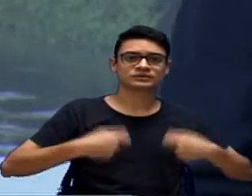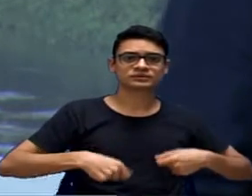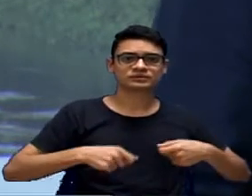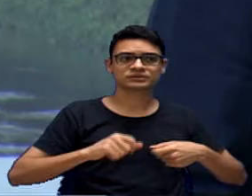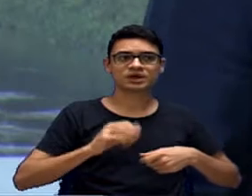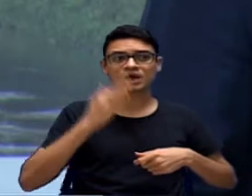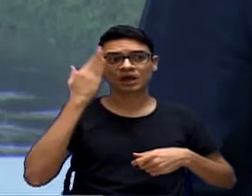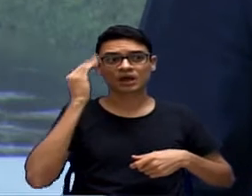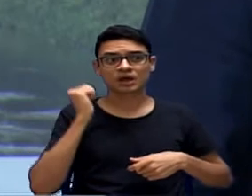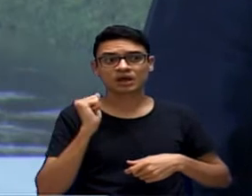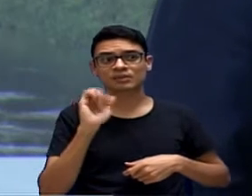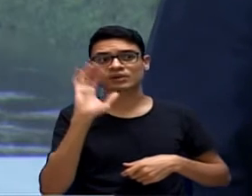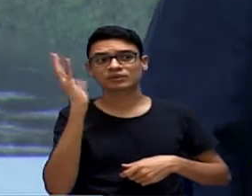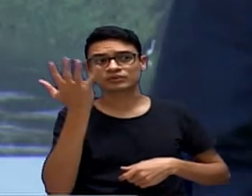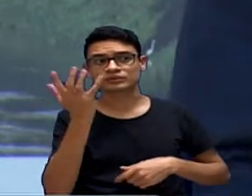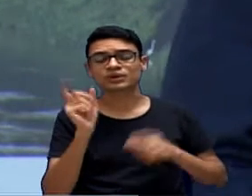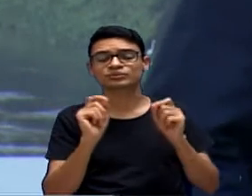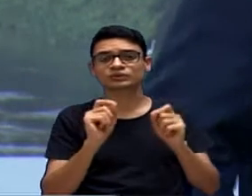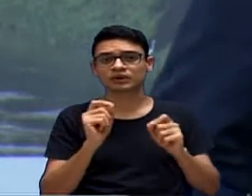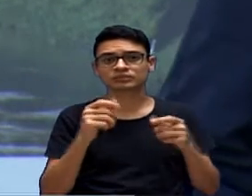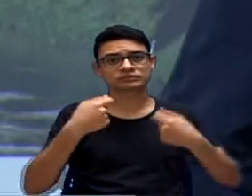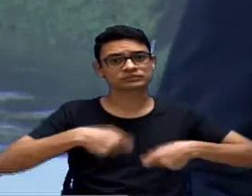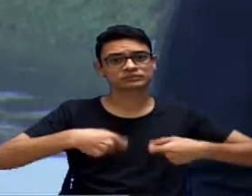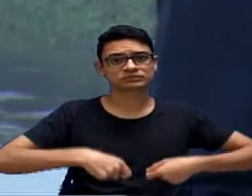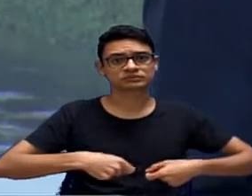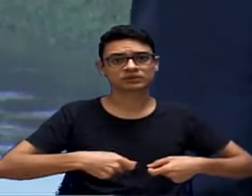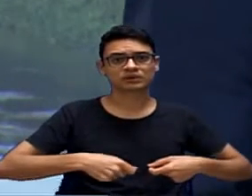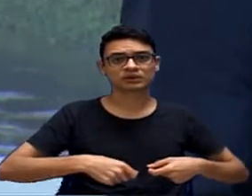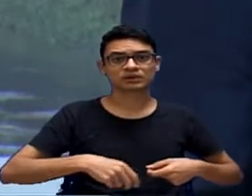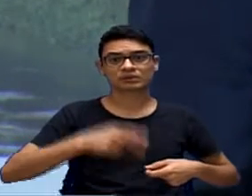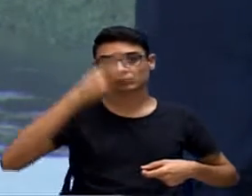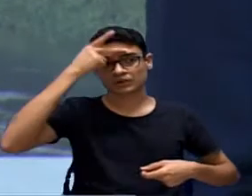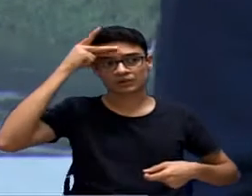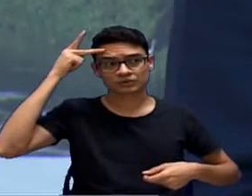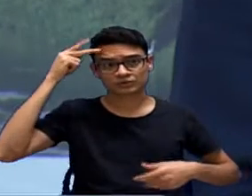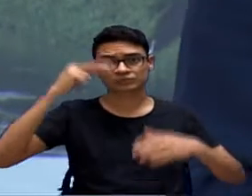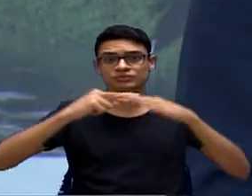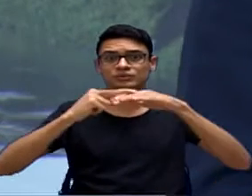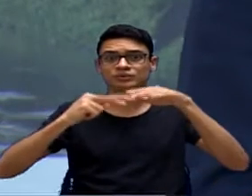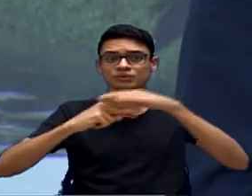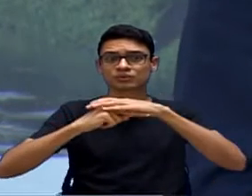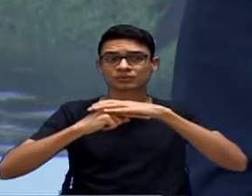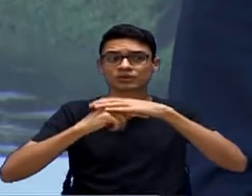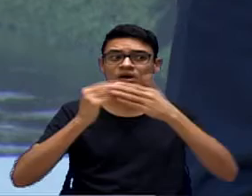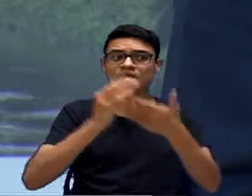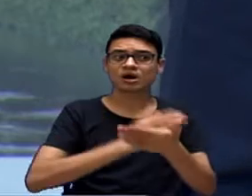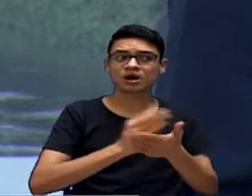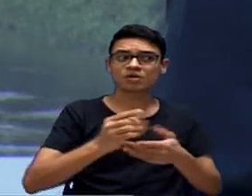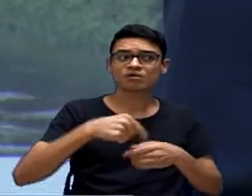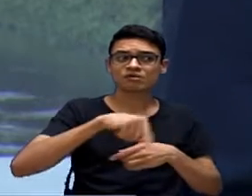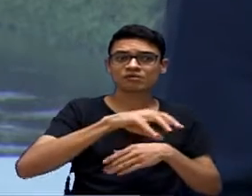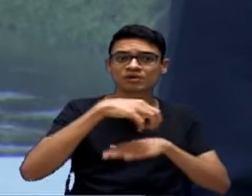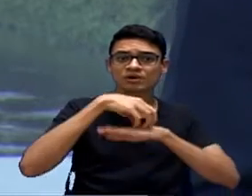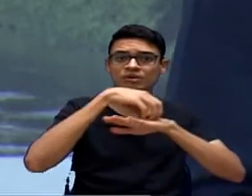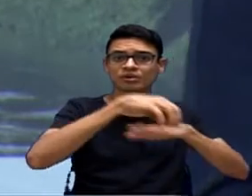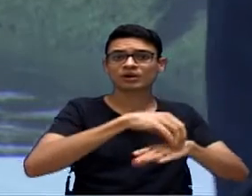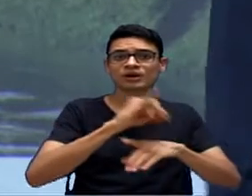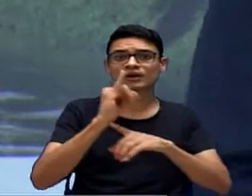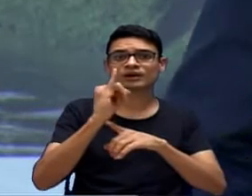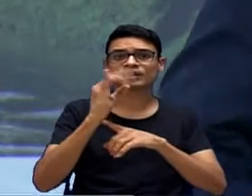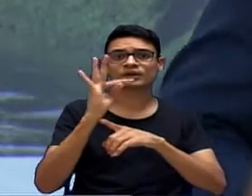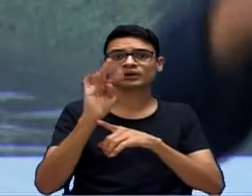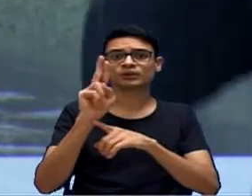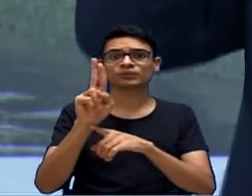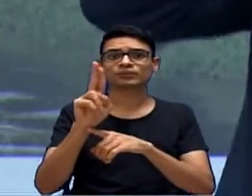acredite, alguns pacientes de Sorocaba estão sendo mandados para Itu, isso é um absurdo, o